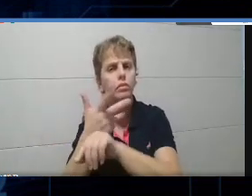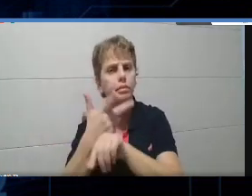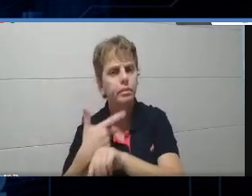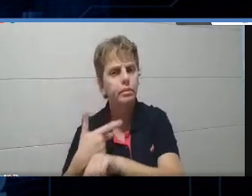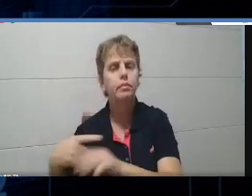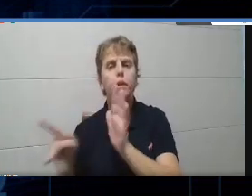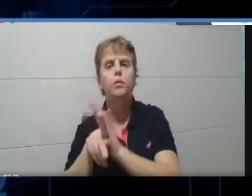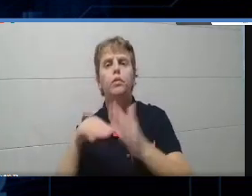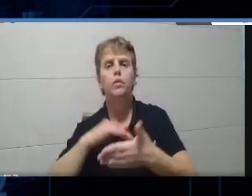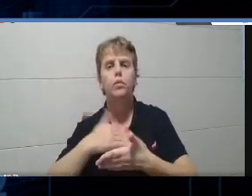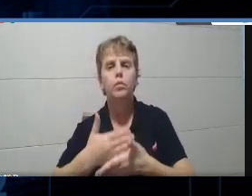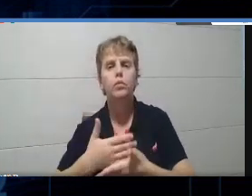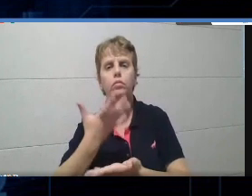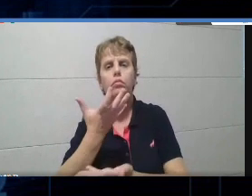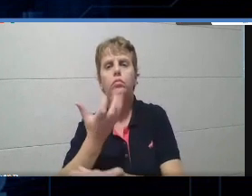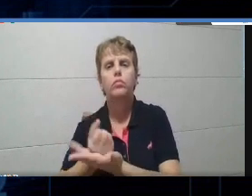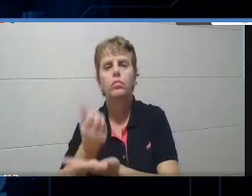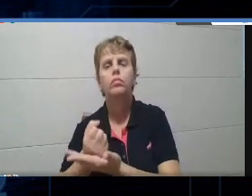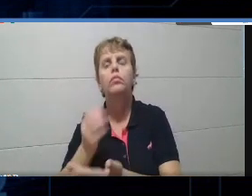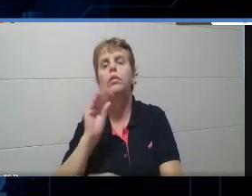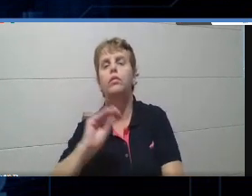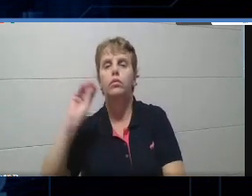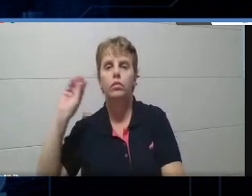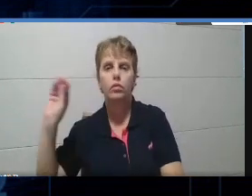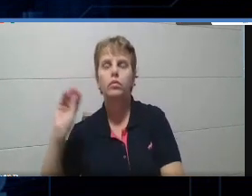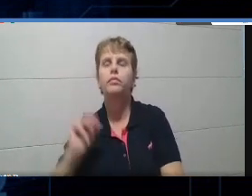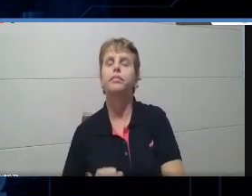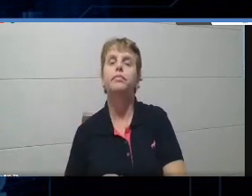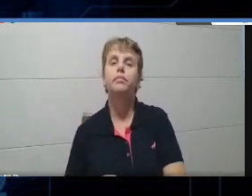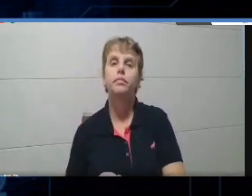computador, tá? Baixando a imagem e depois está colocando aqui.